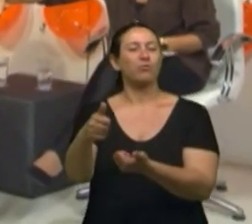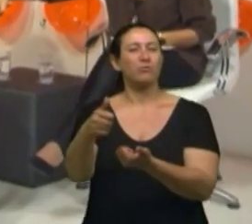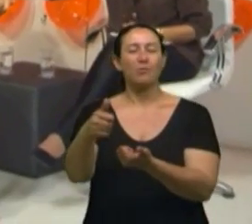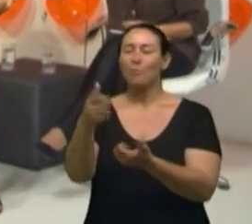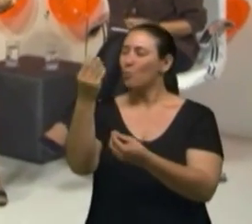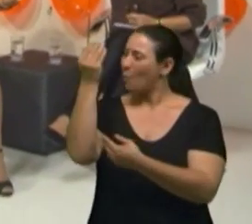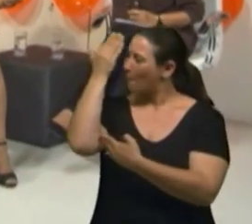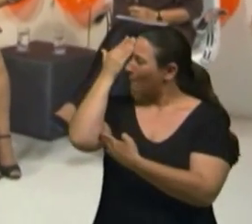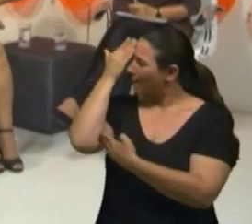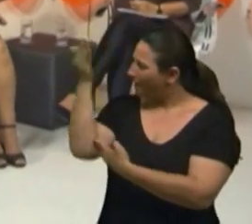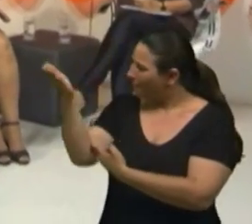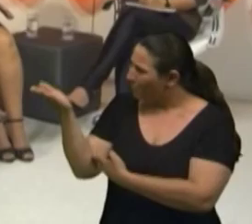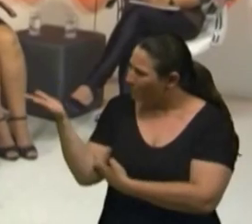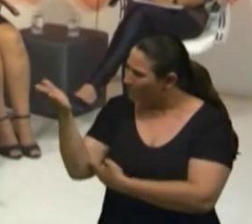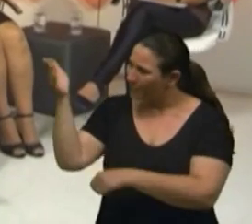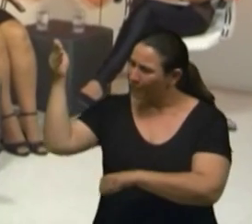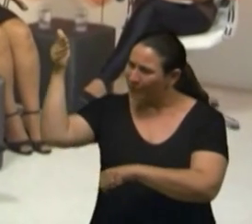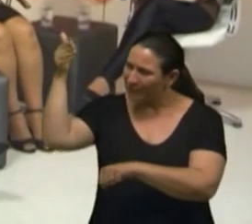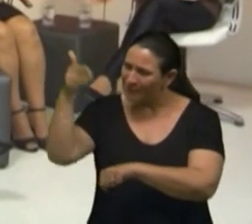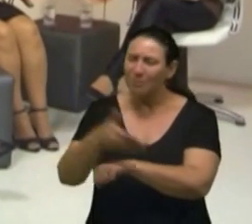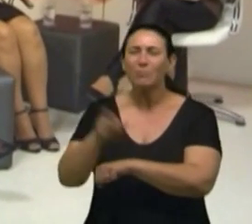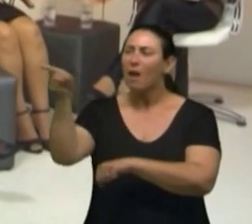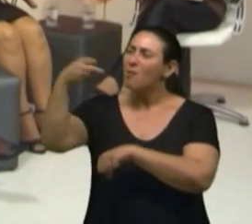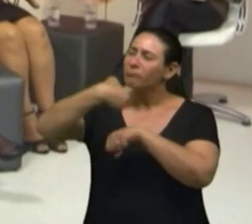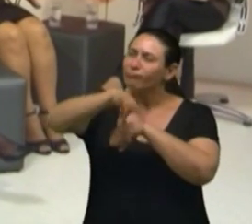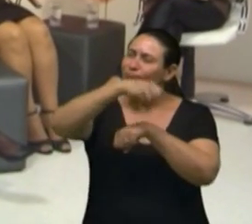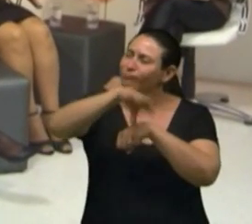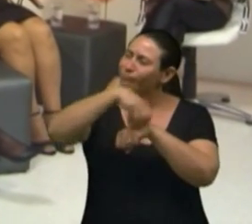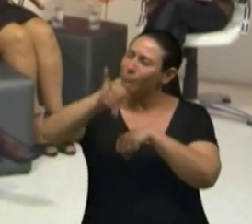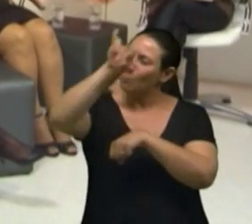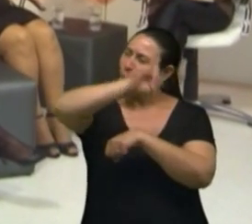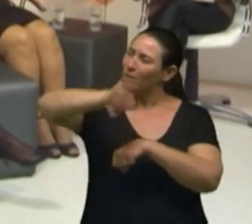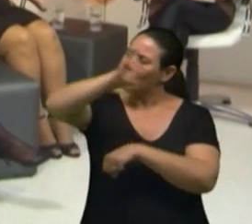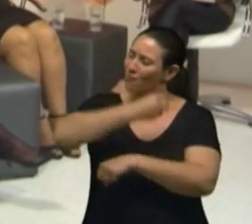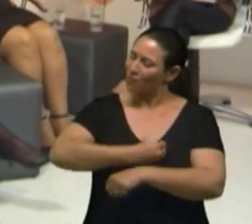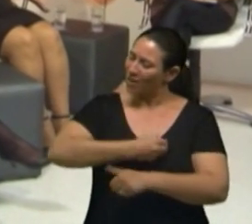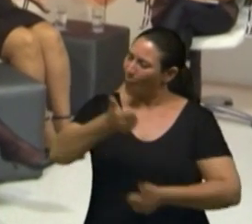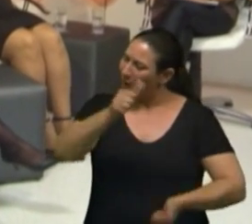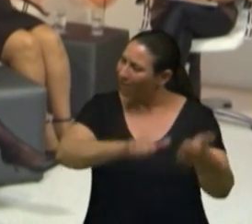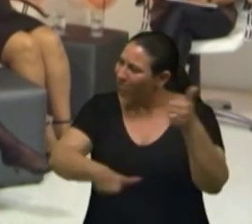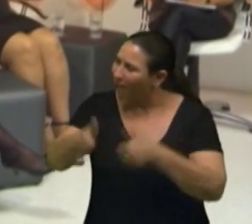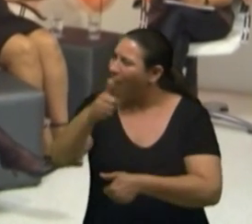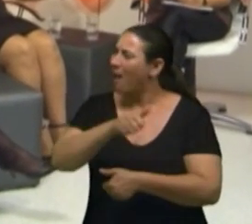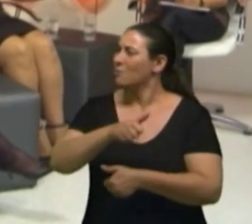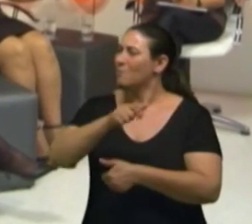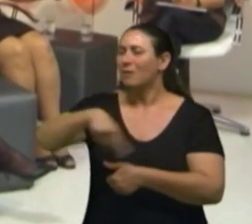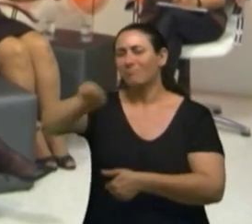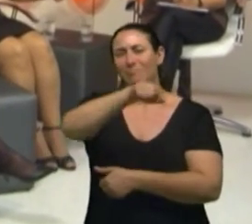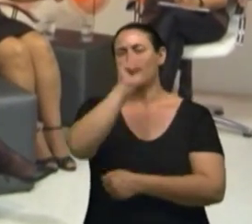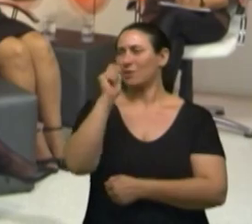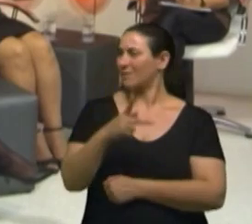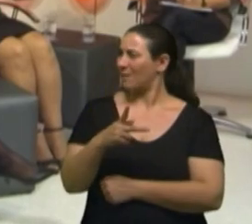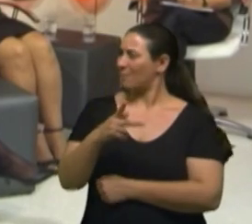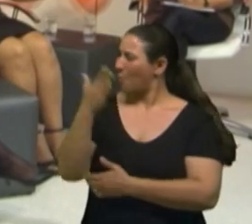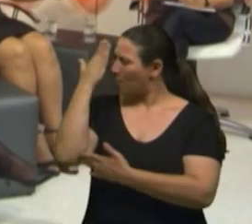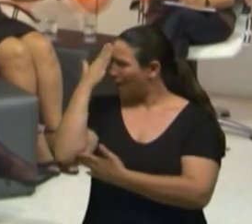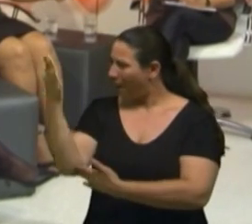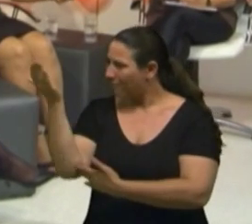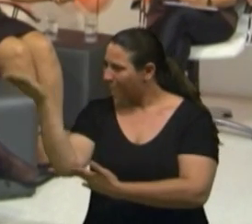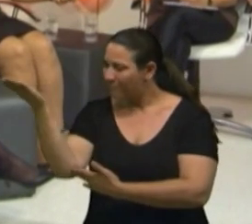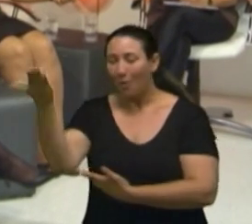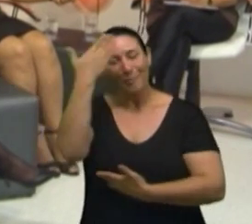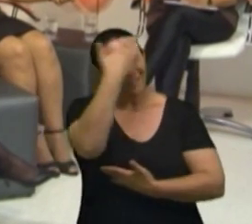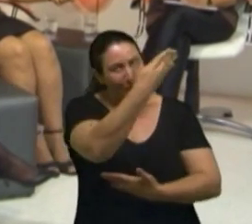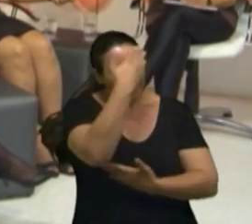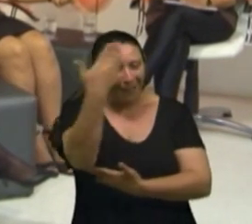Obrigada, Gurias, por vocês serem mensageiras desta vida mais qualificada para quem vai se aposentar. Muito obrigada. Foi um prazer